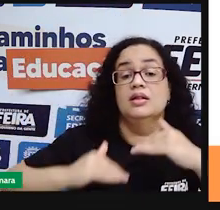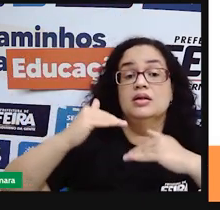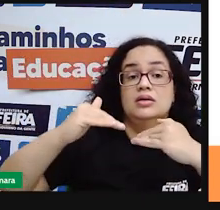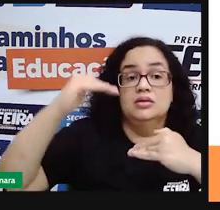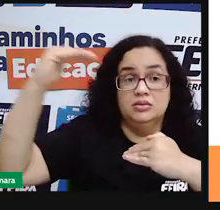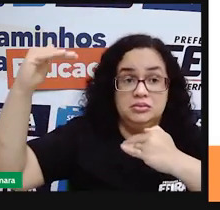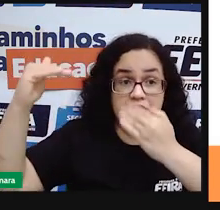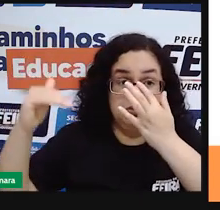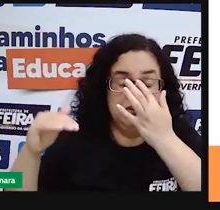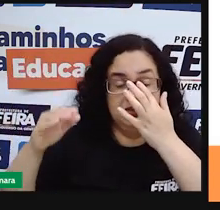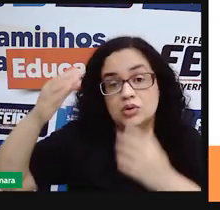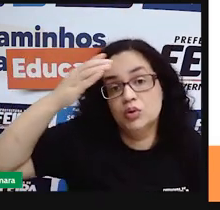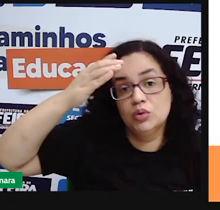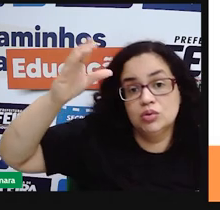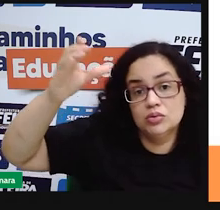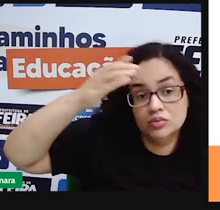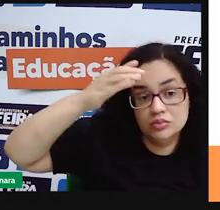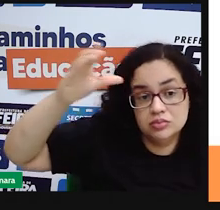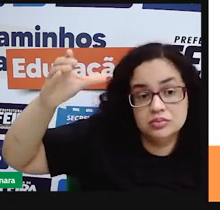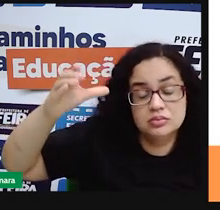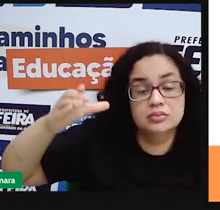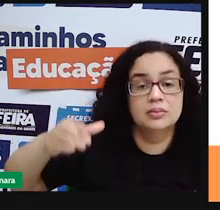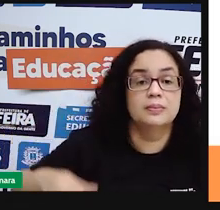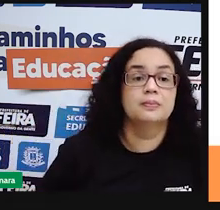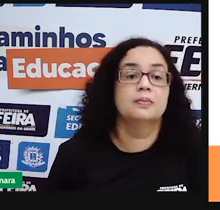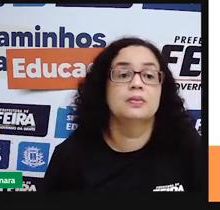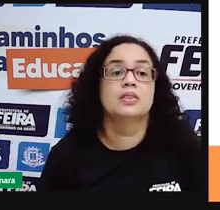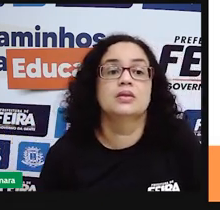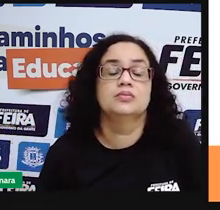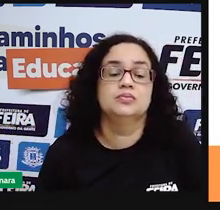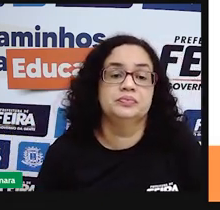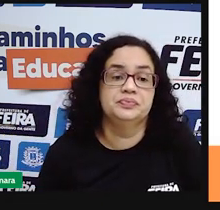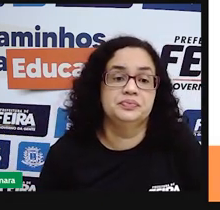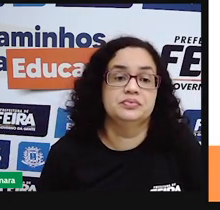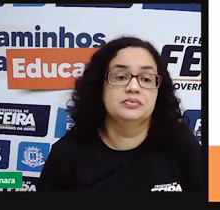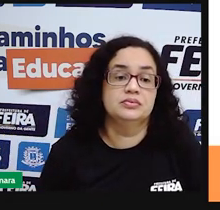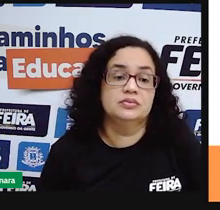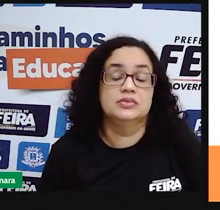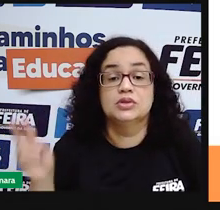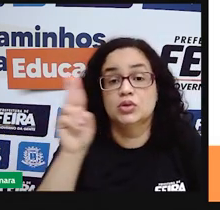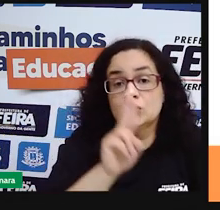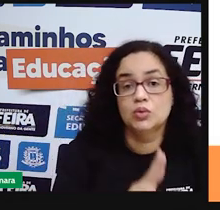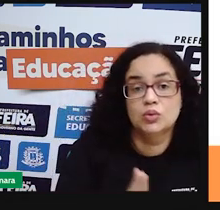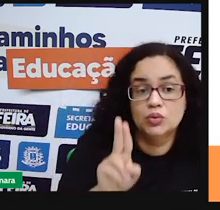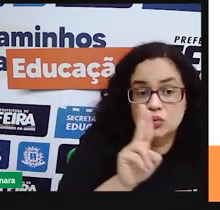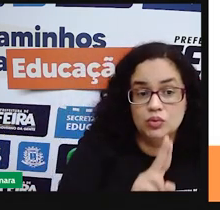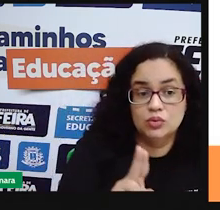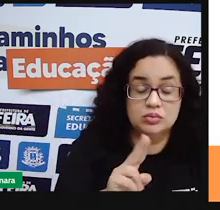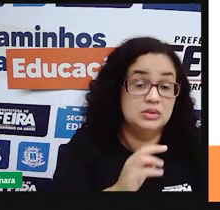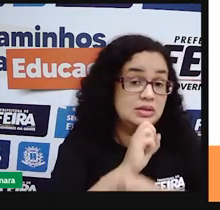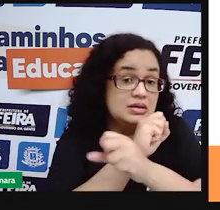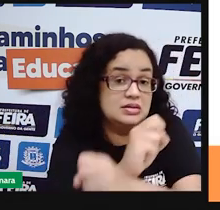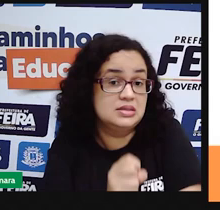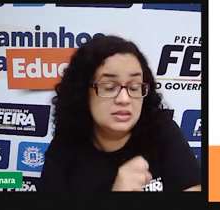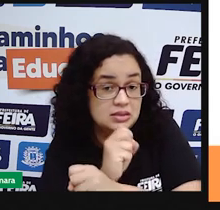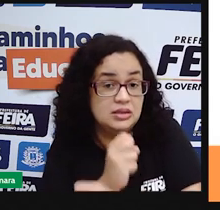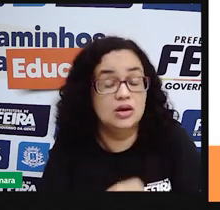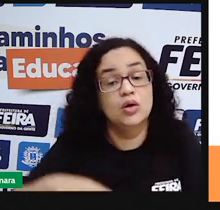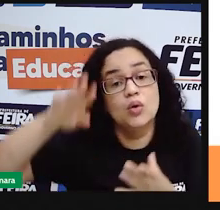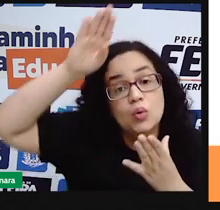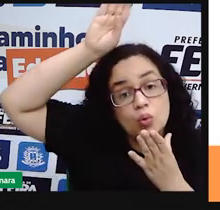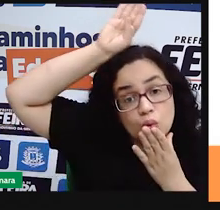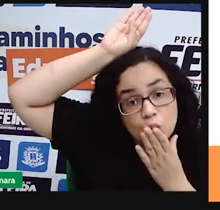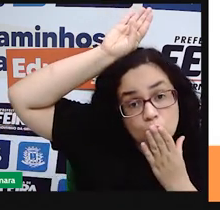cultura indígena. Então, além disso, usaram os índios aí como escravos, para ajudar no processo de